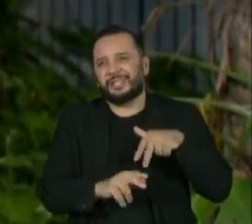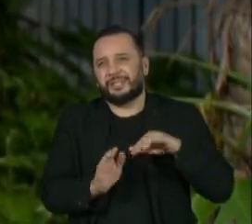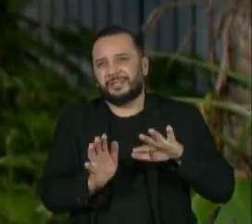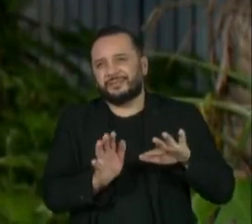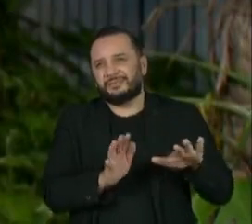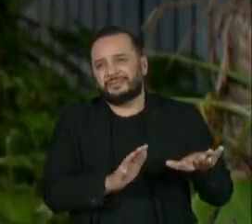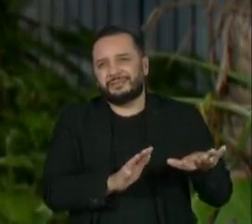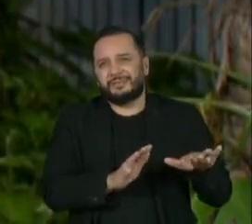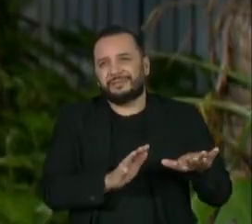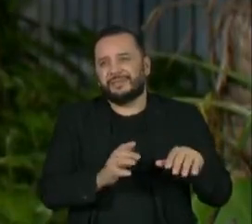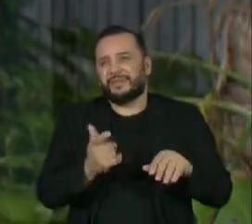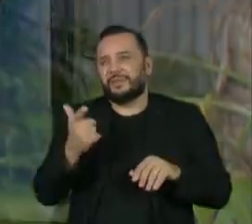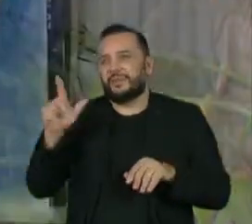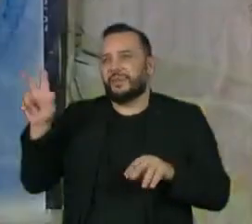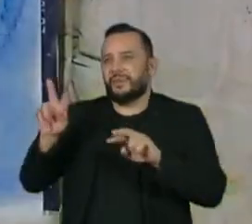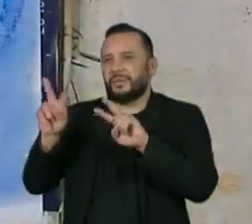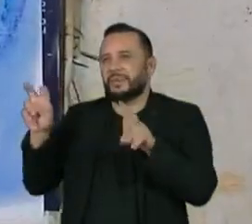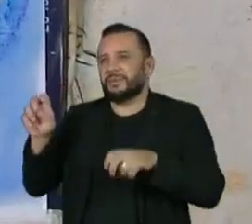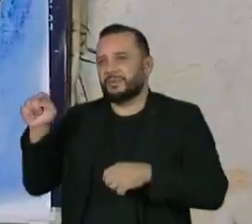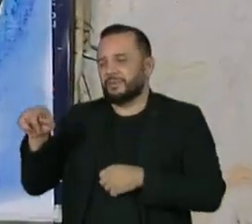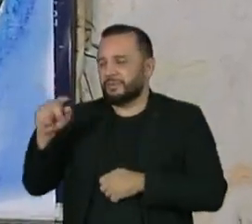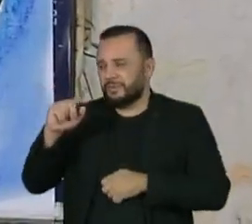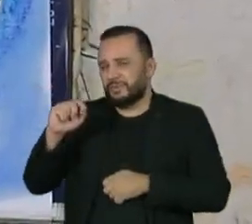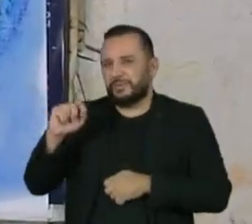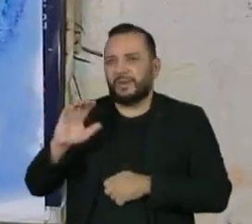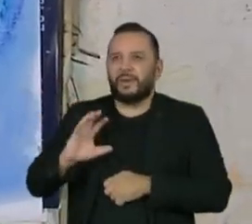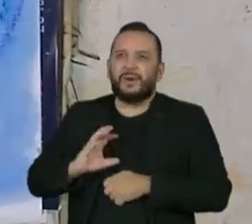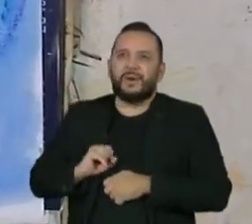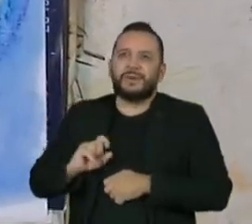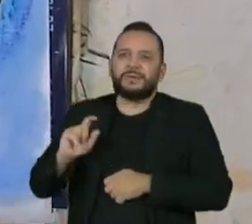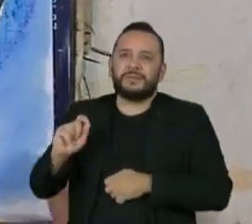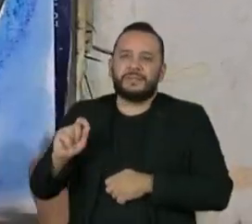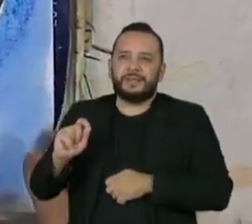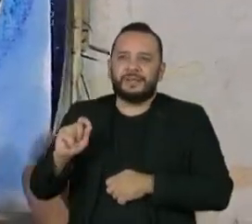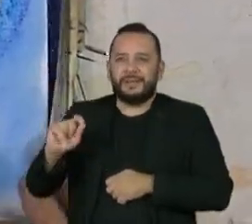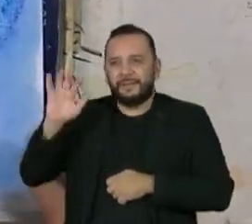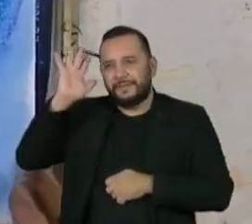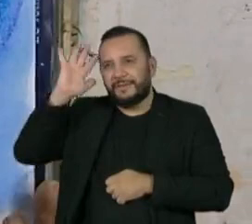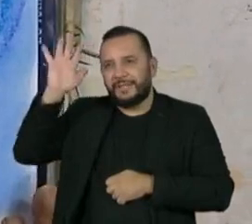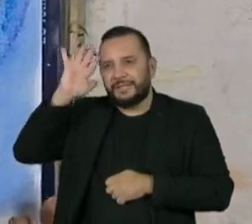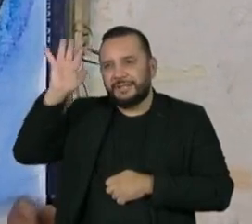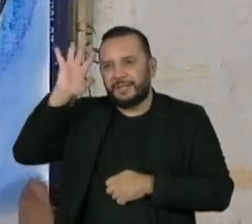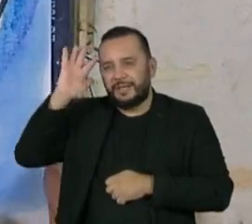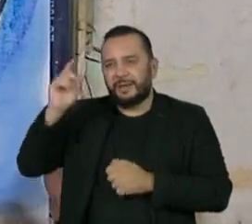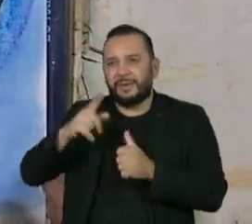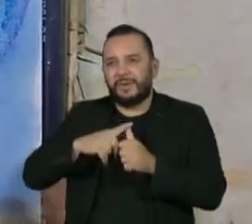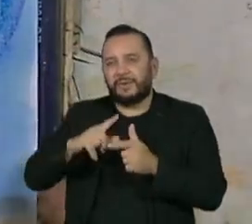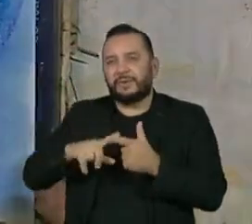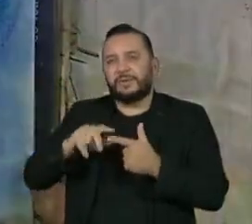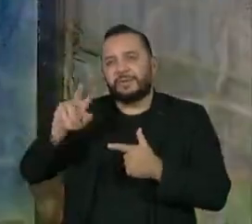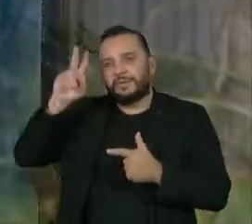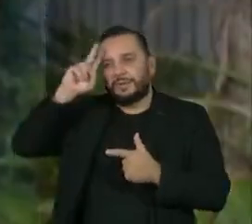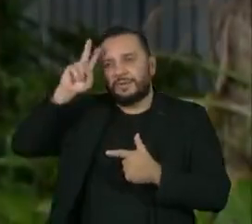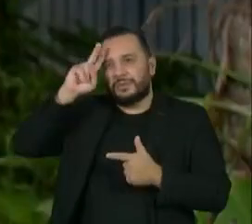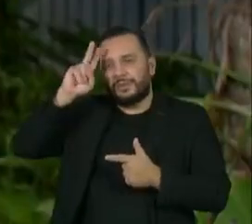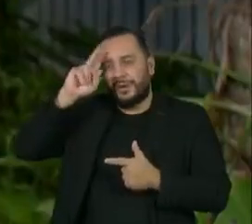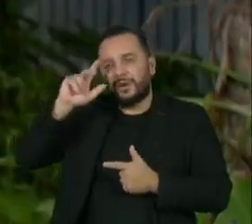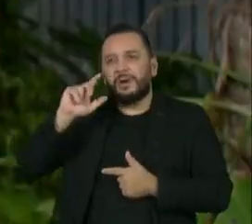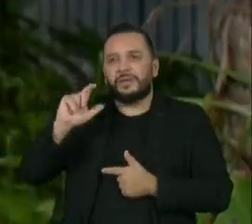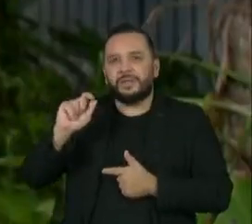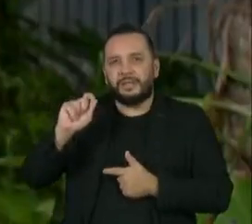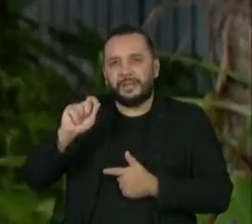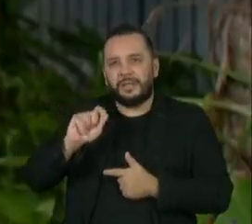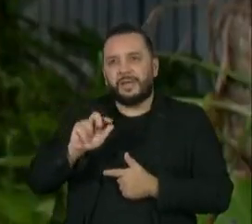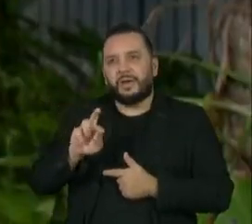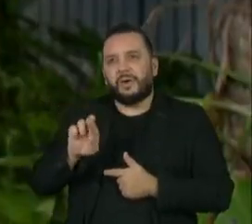entrasse numa coisa que eu amo tanto, eu gosto muito de ficção, gosto muito de romance. Então, se tivesse